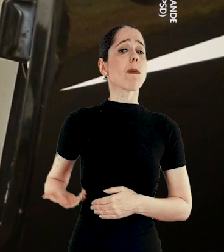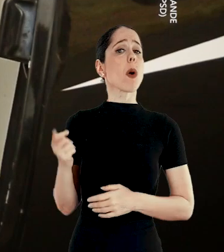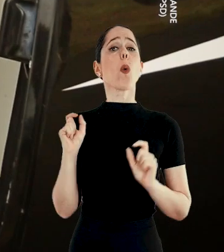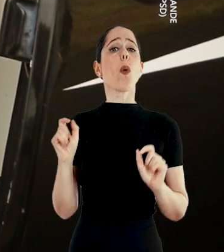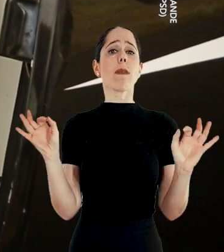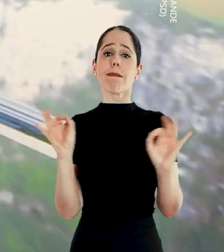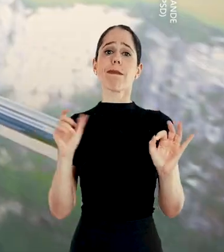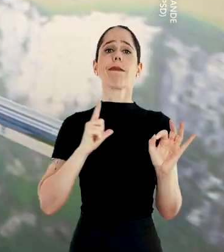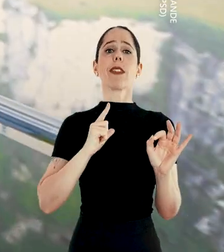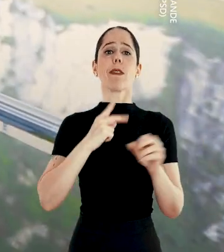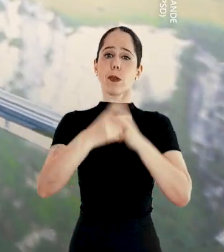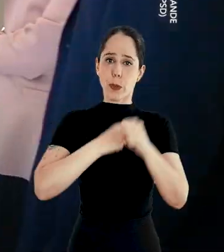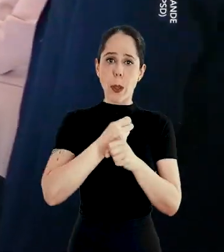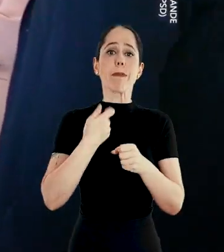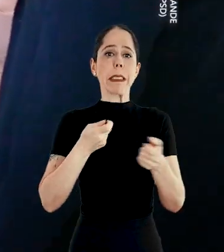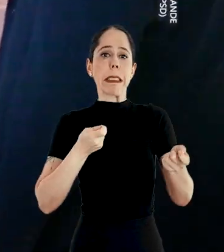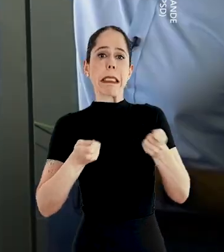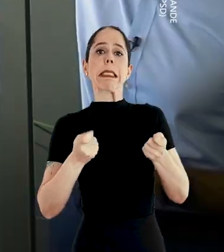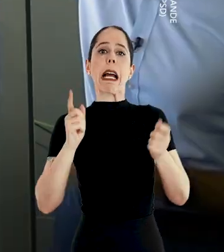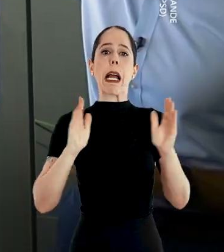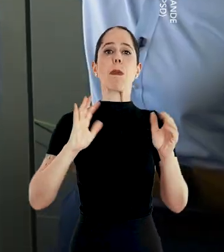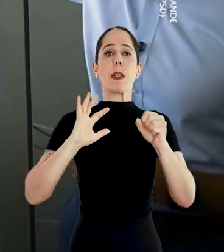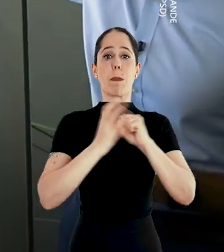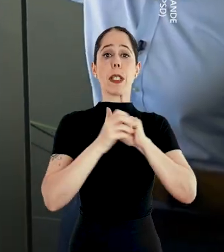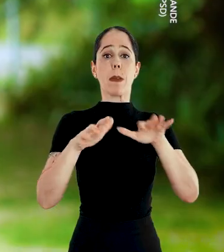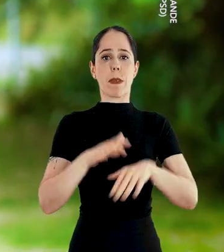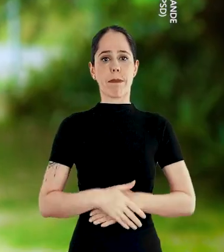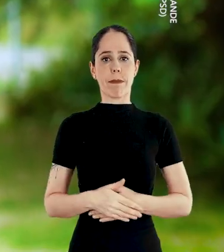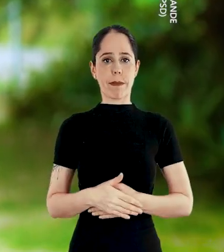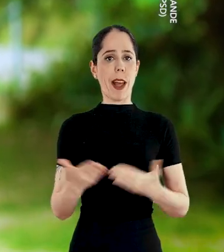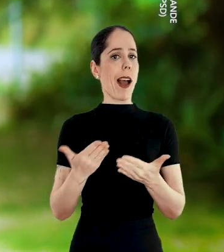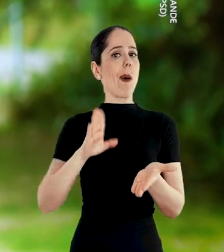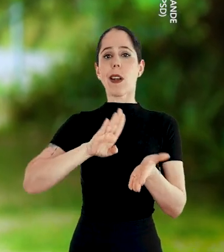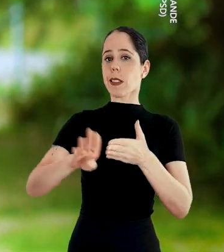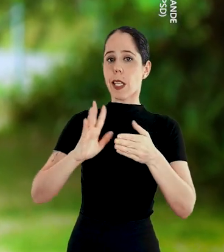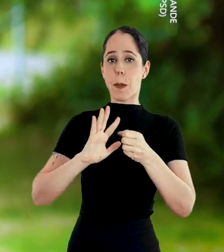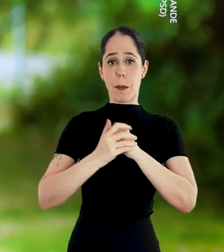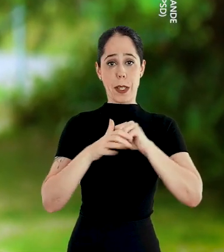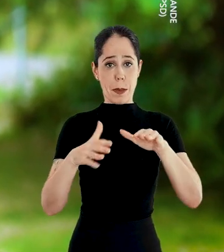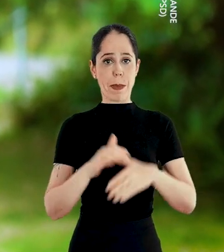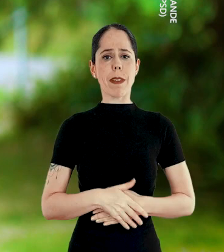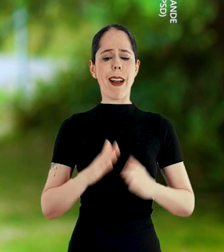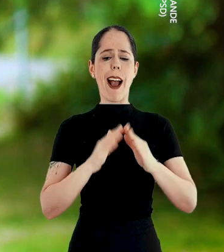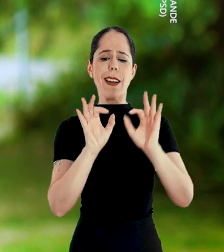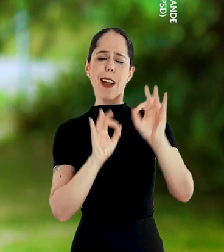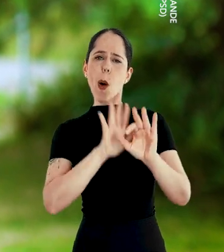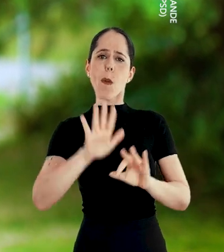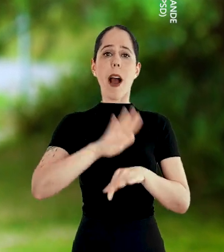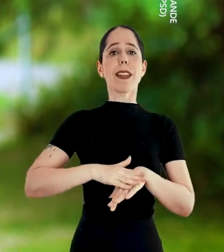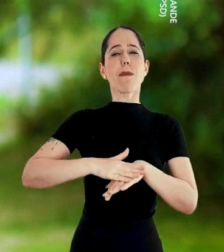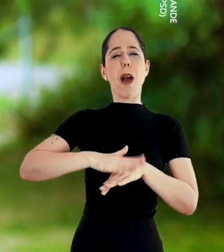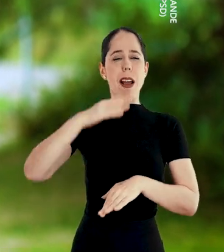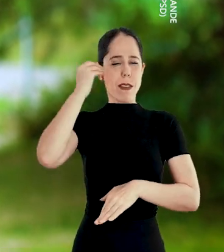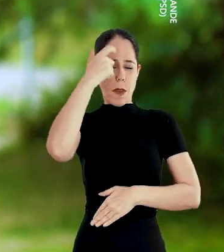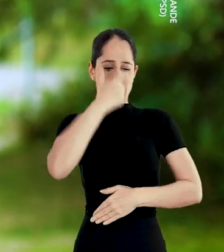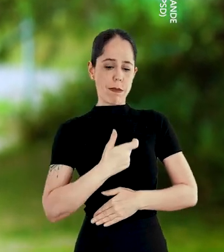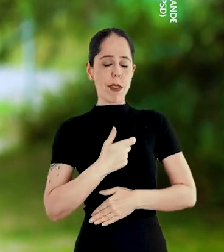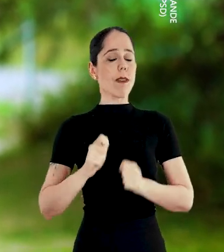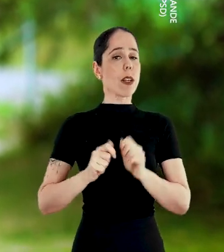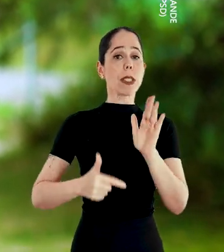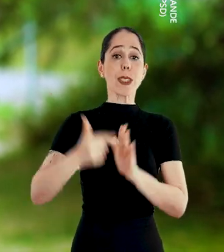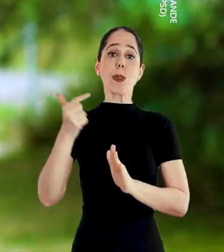outro governador teve dois anos de pandemia. Agora, sem pandemia, com a casa arrumada e mais experiência,